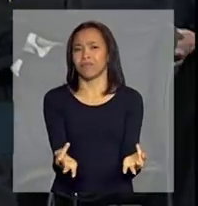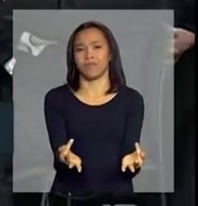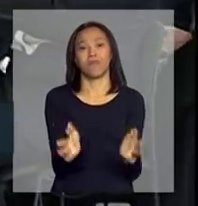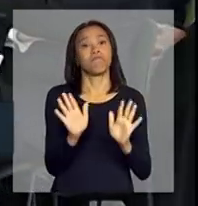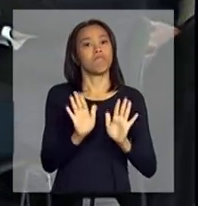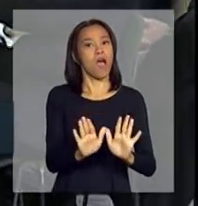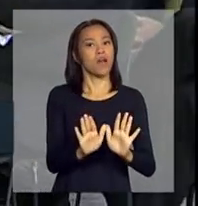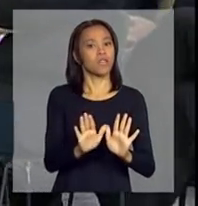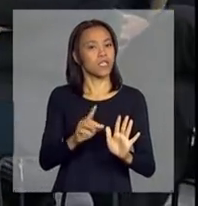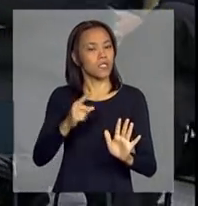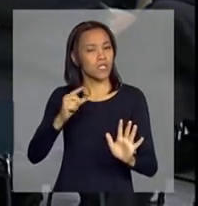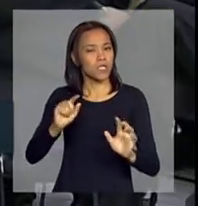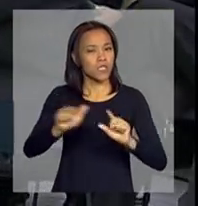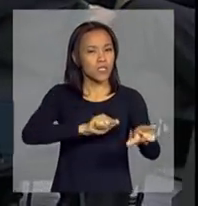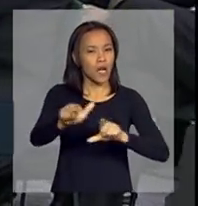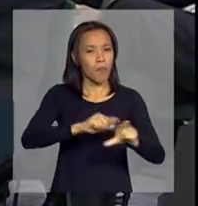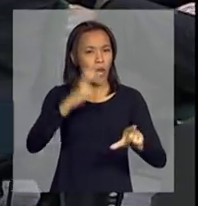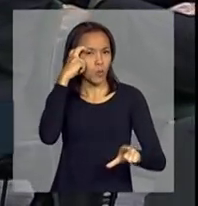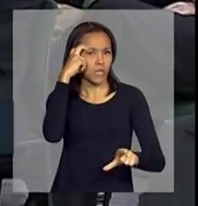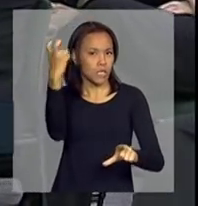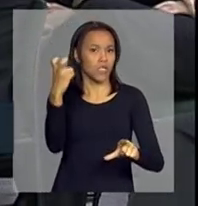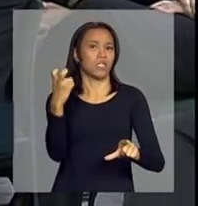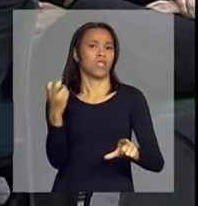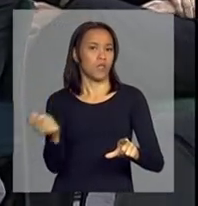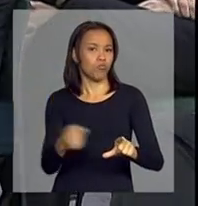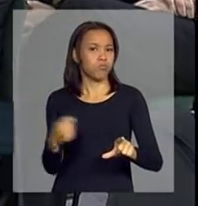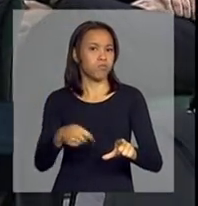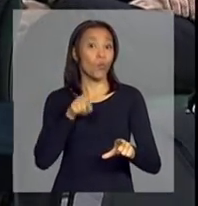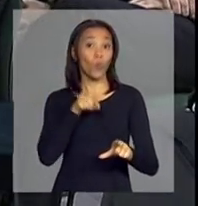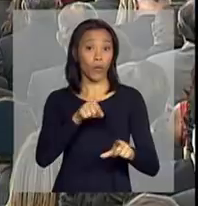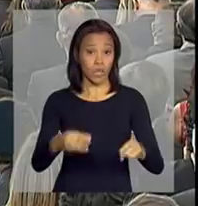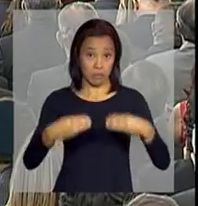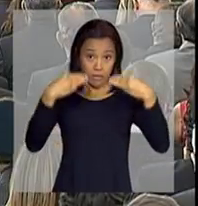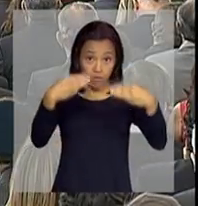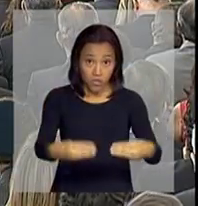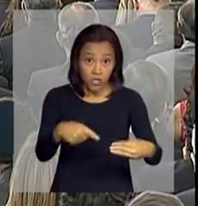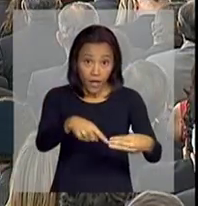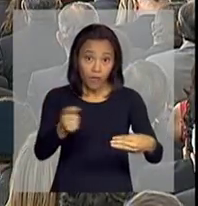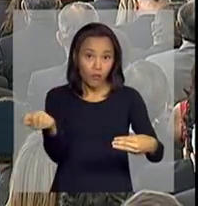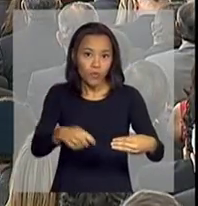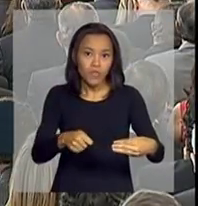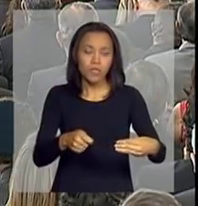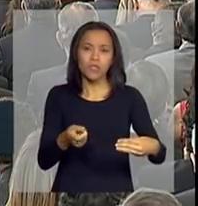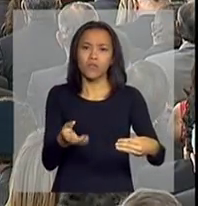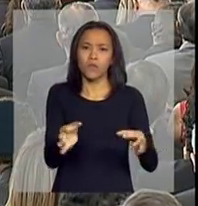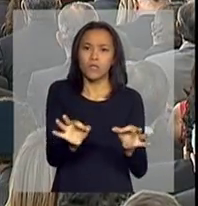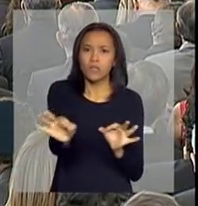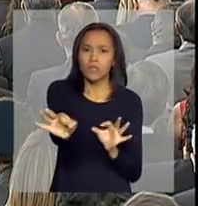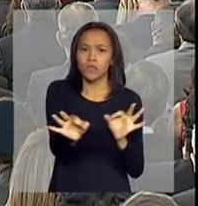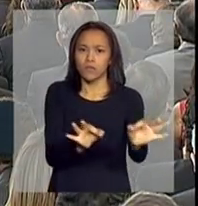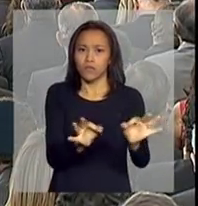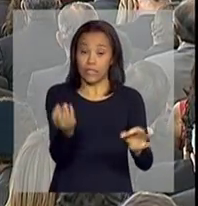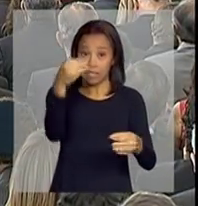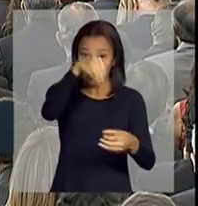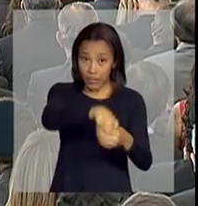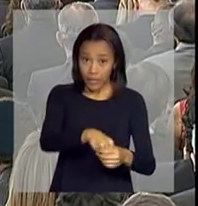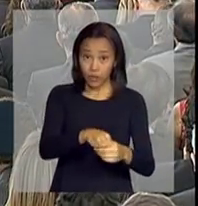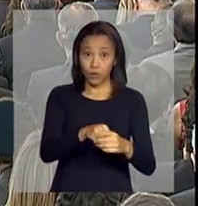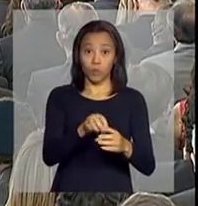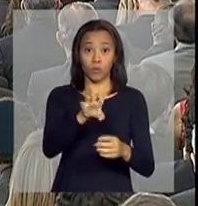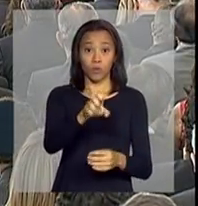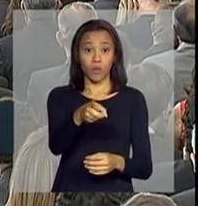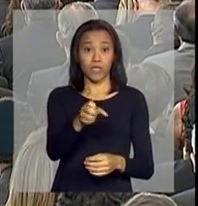que agir com inteligência para poder ser um ministério que costure no executivo e,